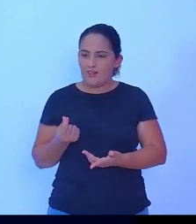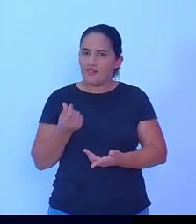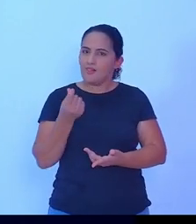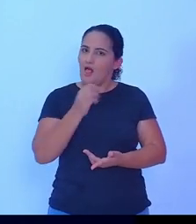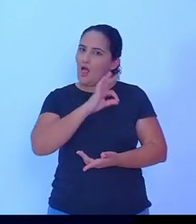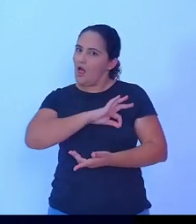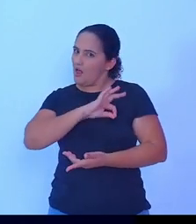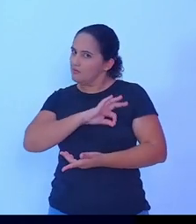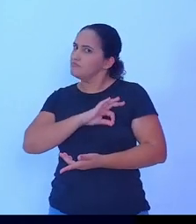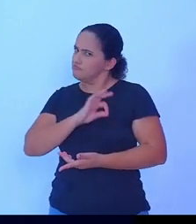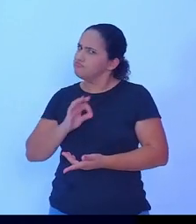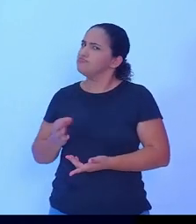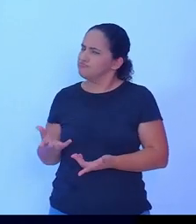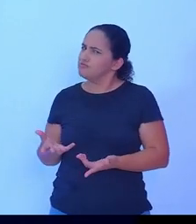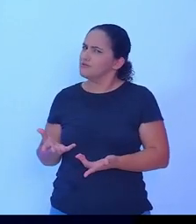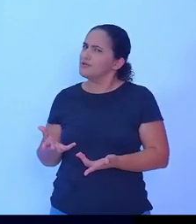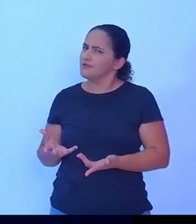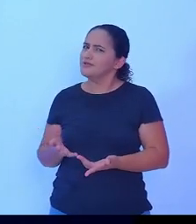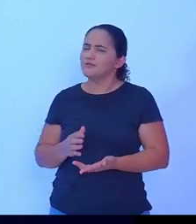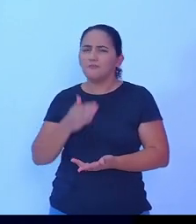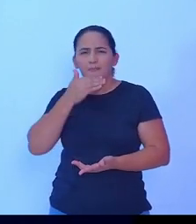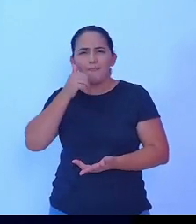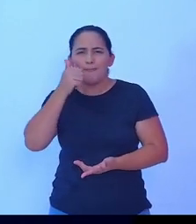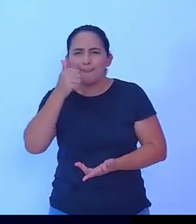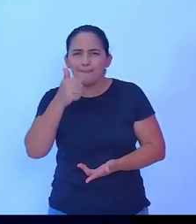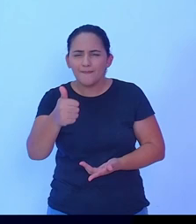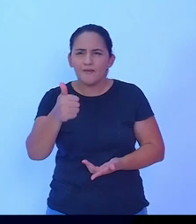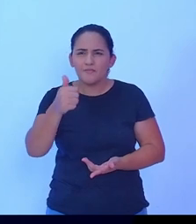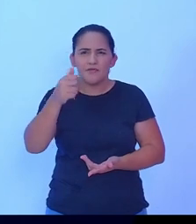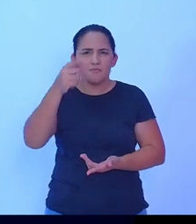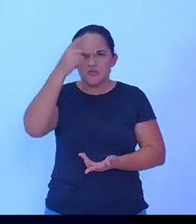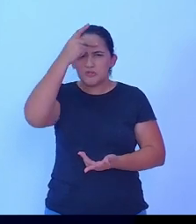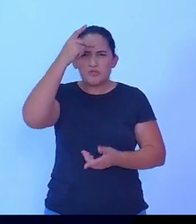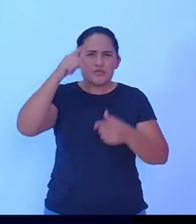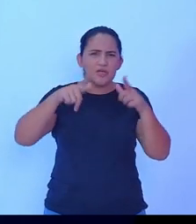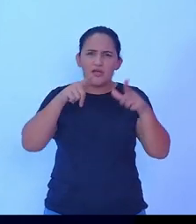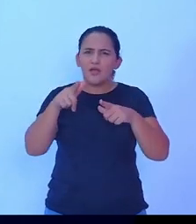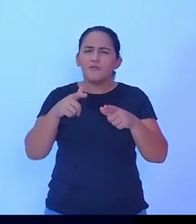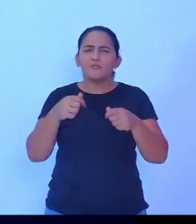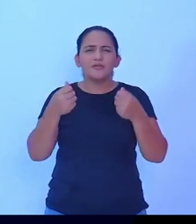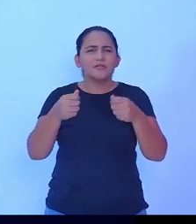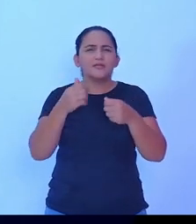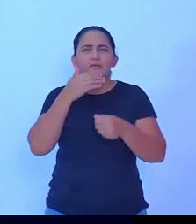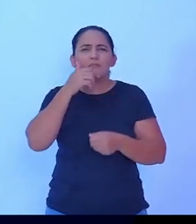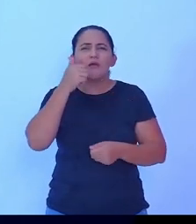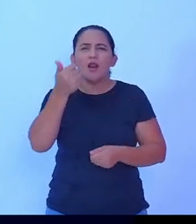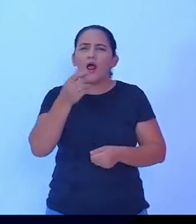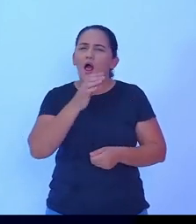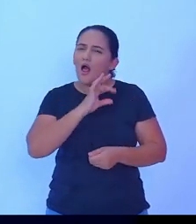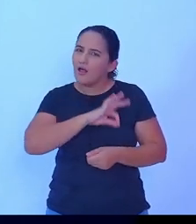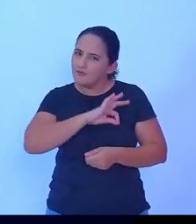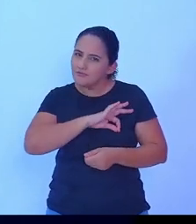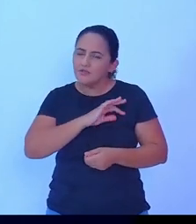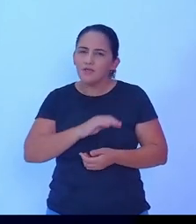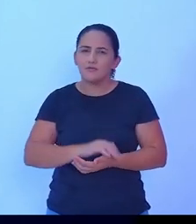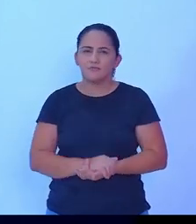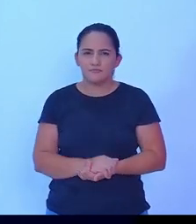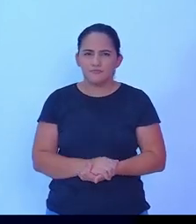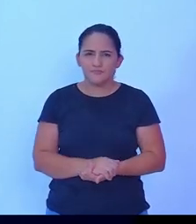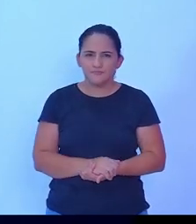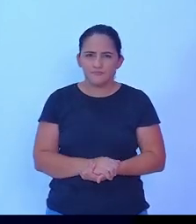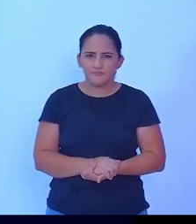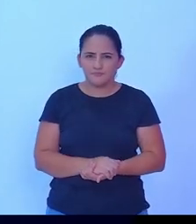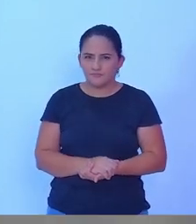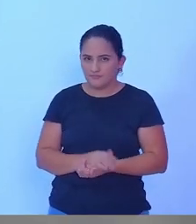porque quem trabalha merece ser bem remunerado. O candidato